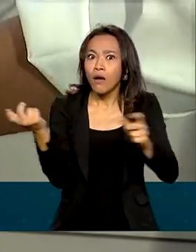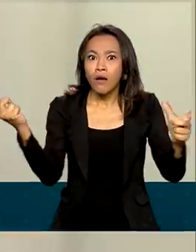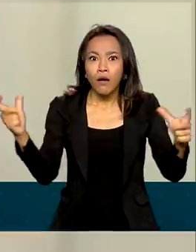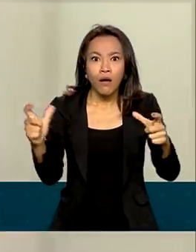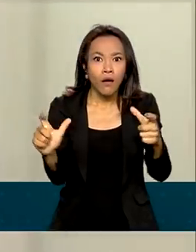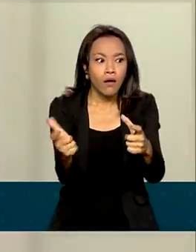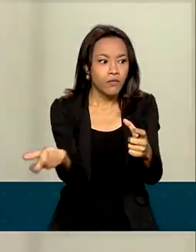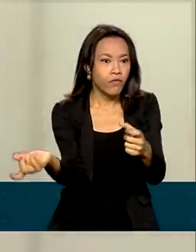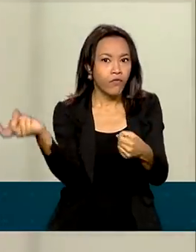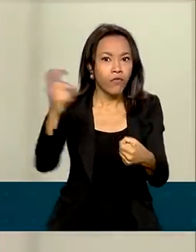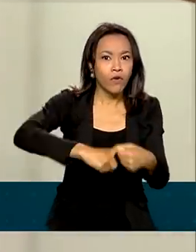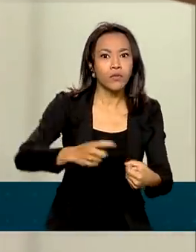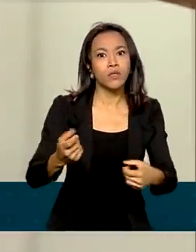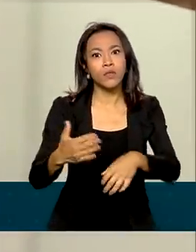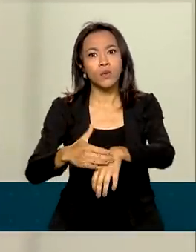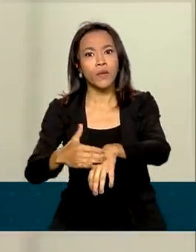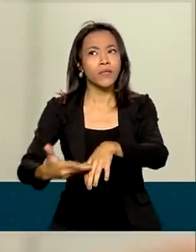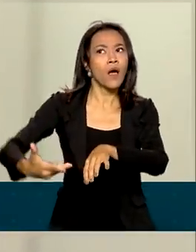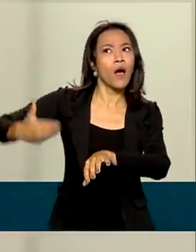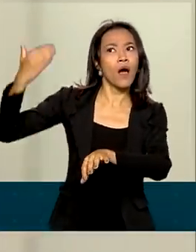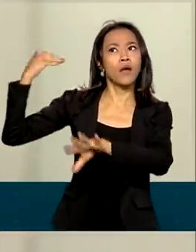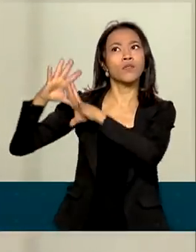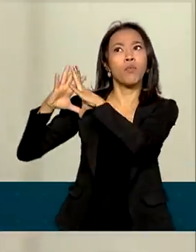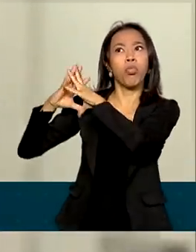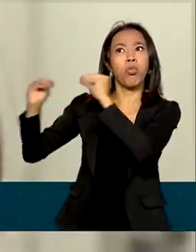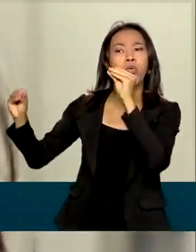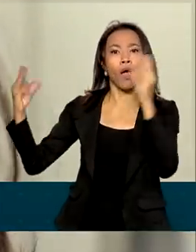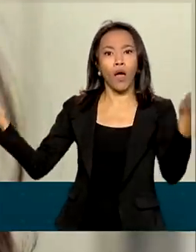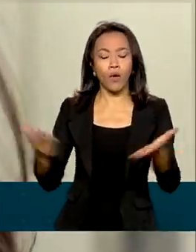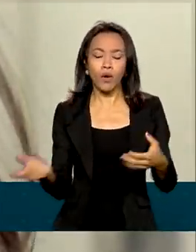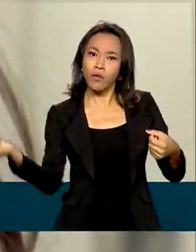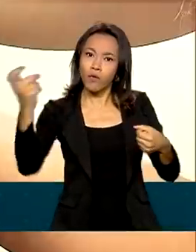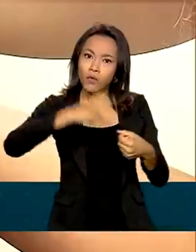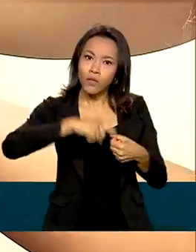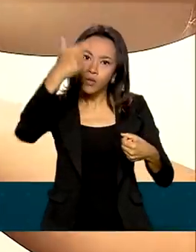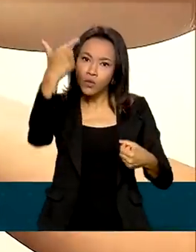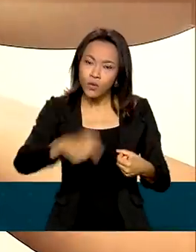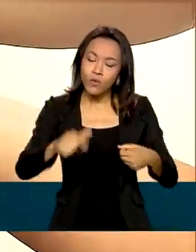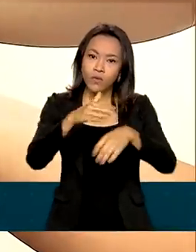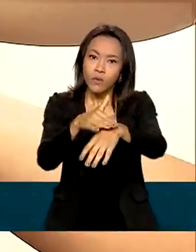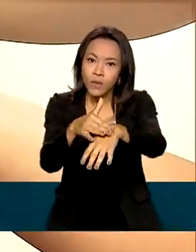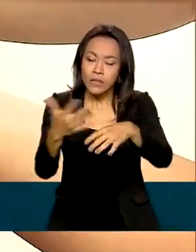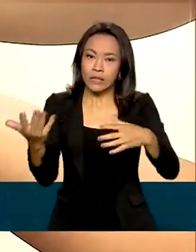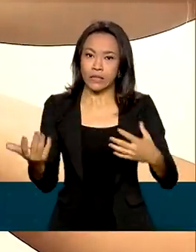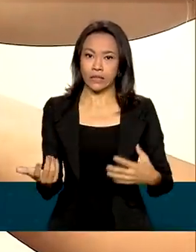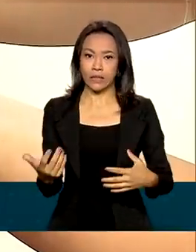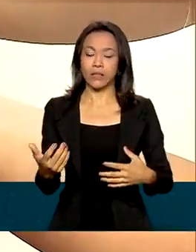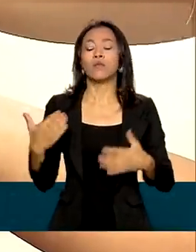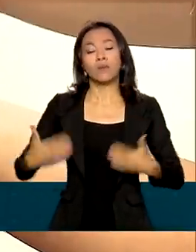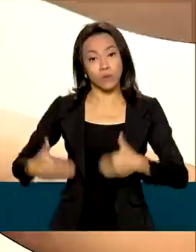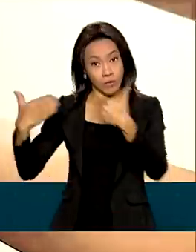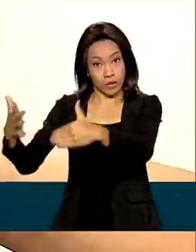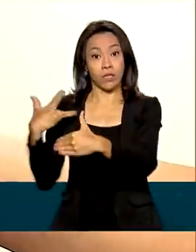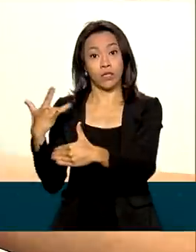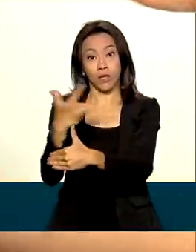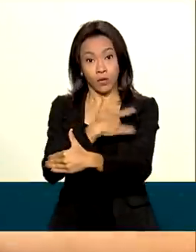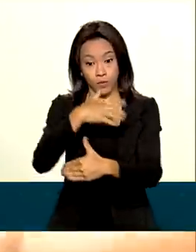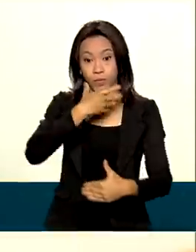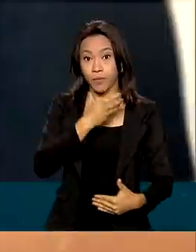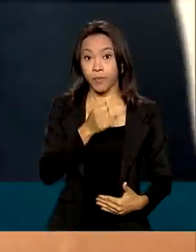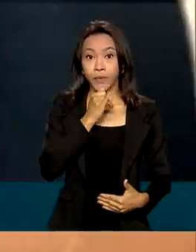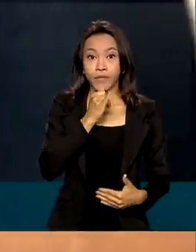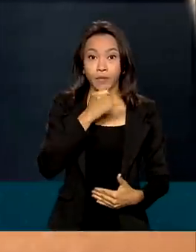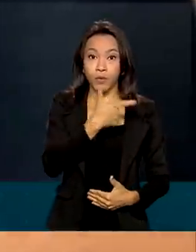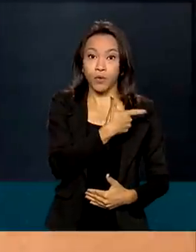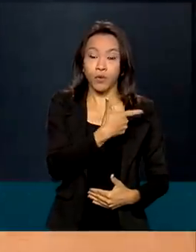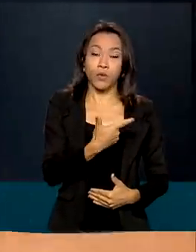agravando e doenças antes erradicadas voltam a surgir. Segundo o Ministério da Saúde, em 2021, por exemplo,